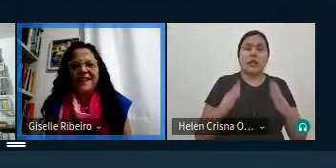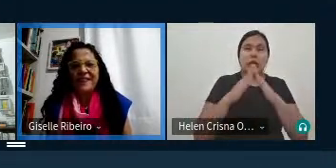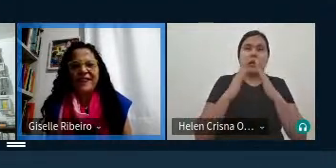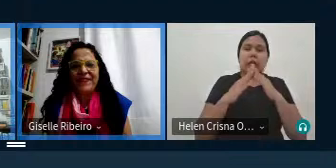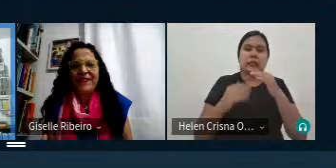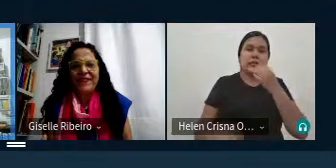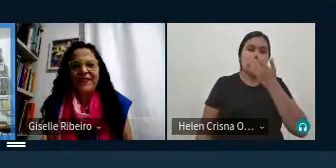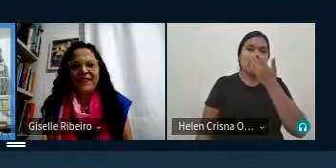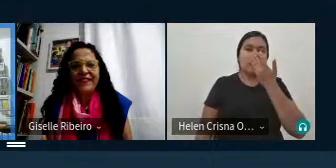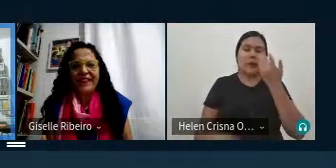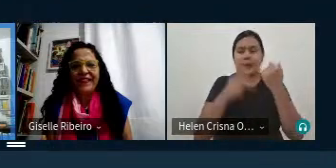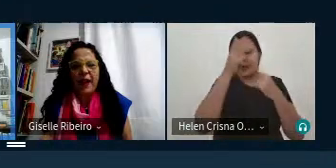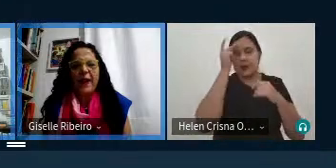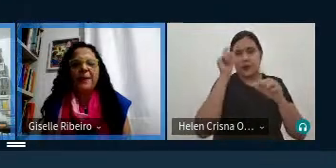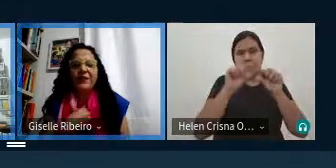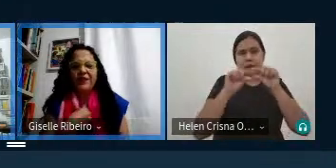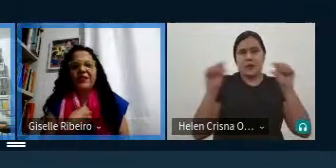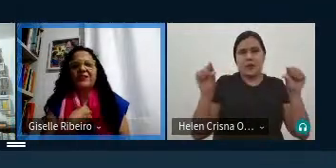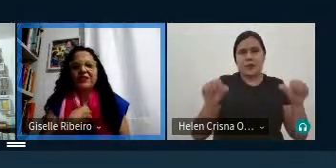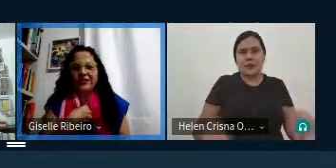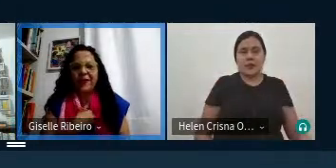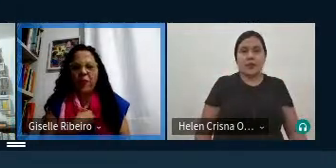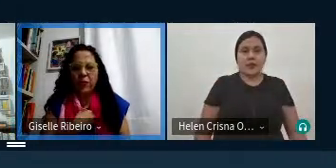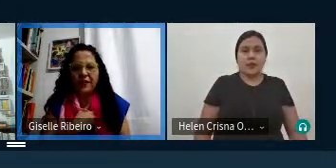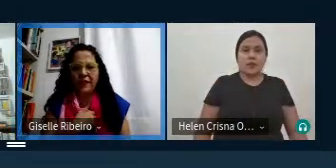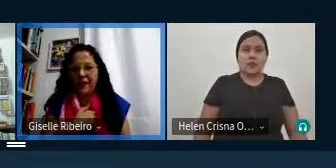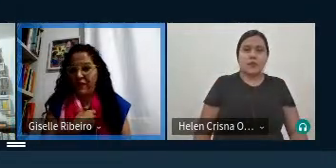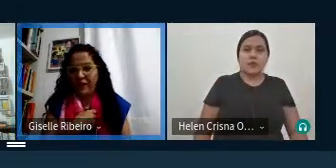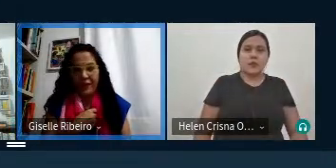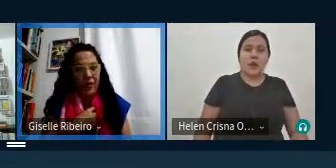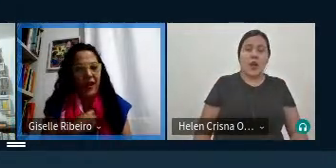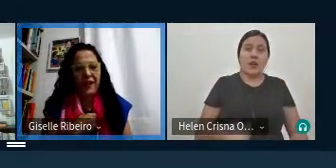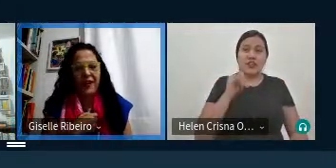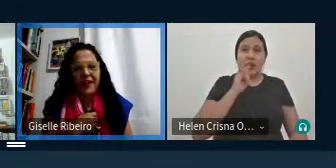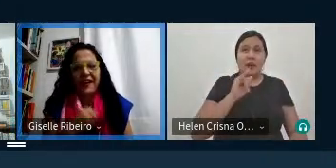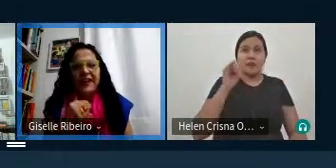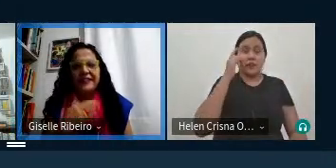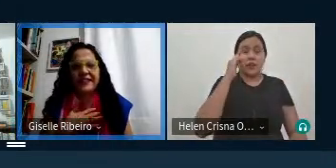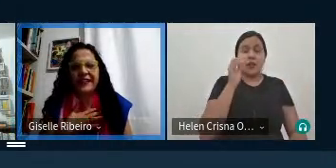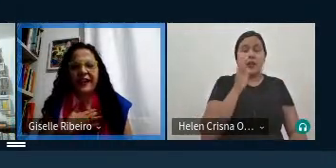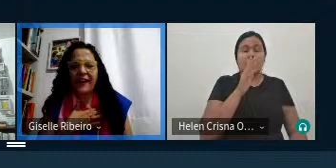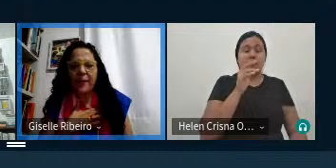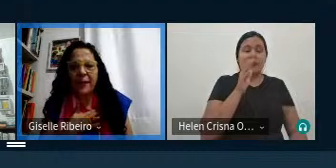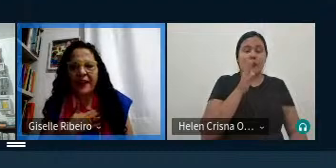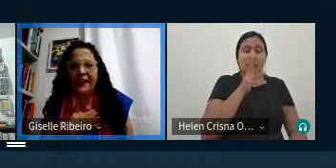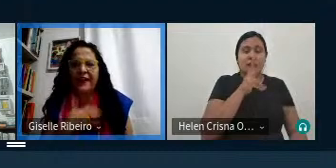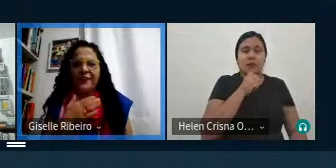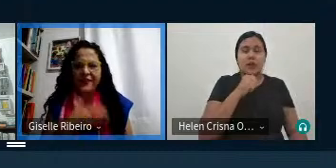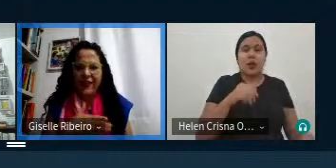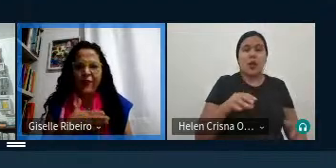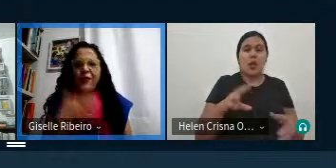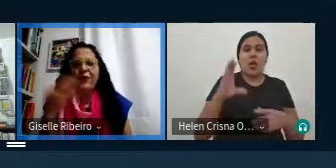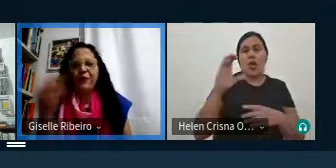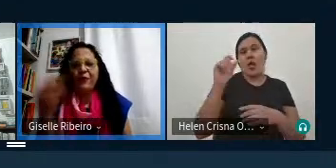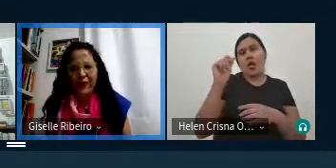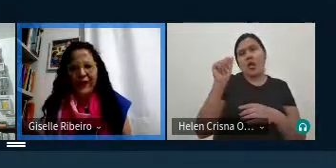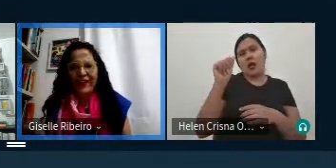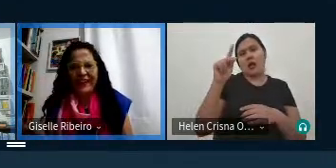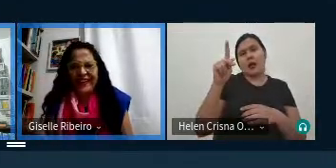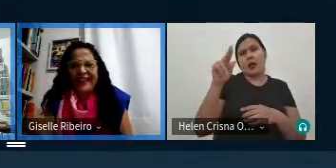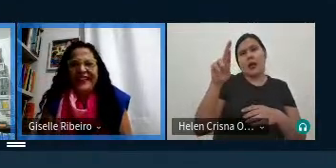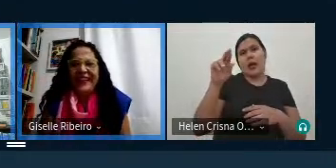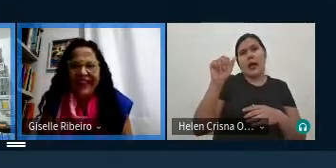frase não acho que não a pessoa já já comunica que ela não vai demorar ela diz assim carapanã encheu